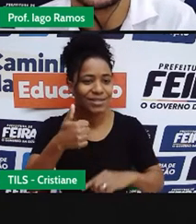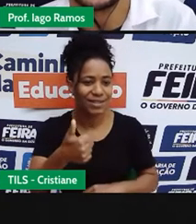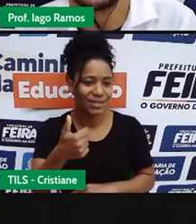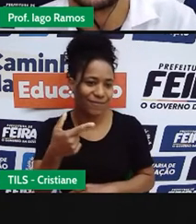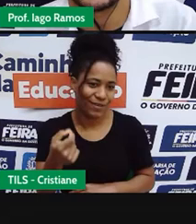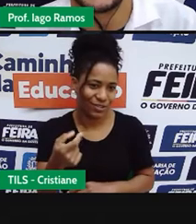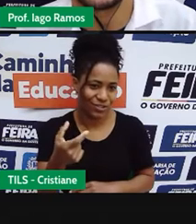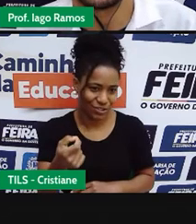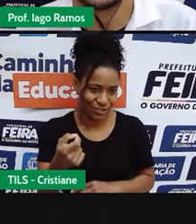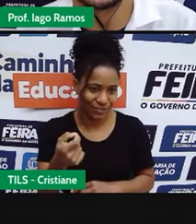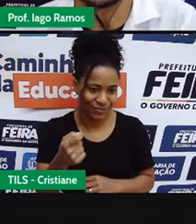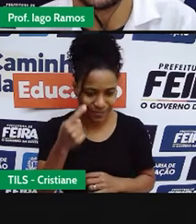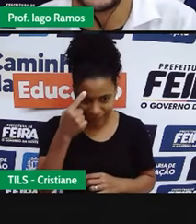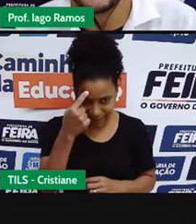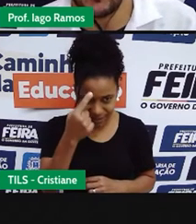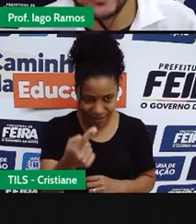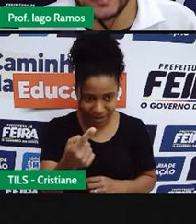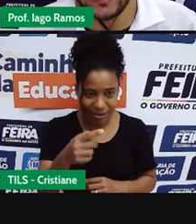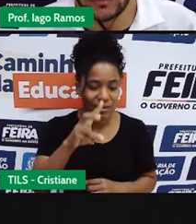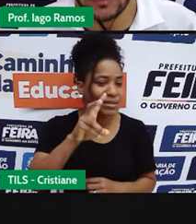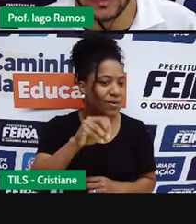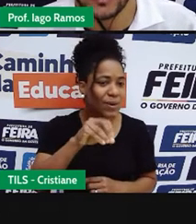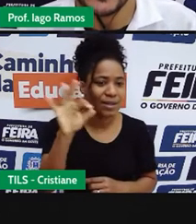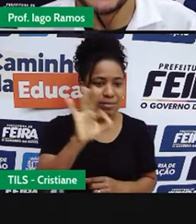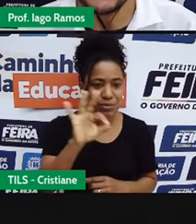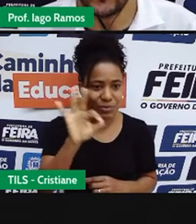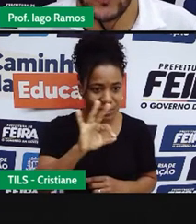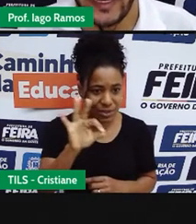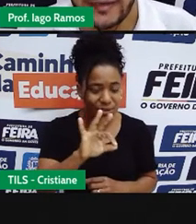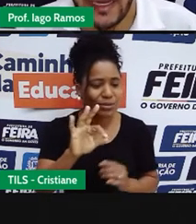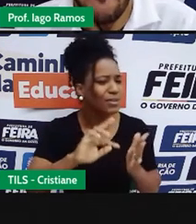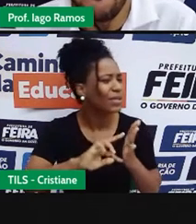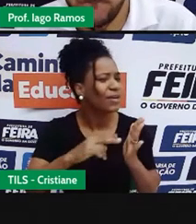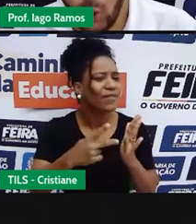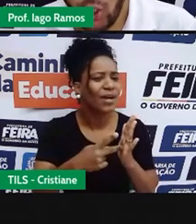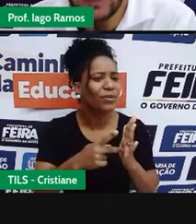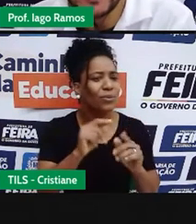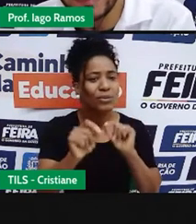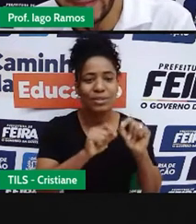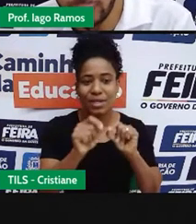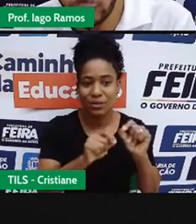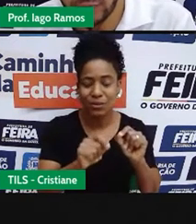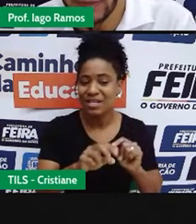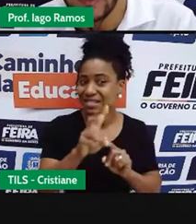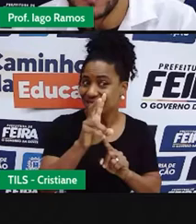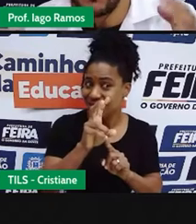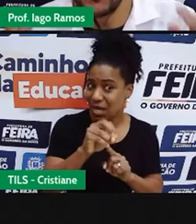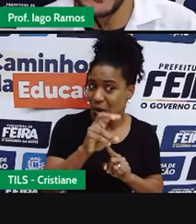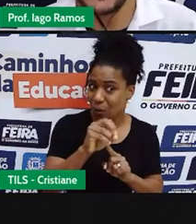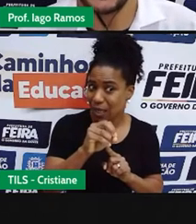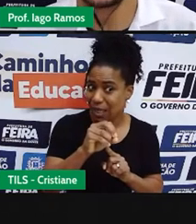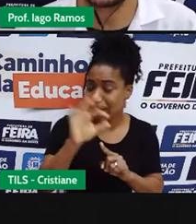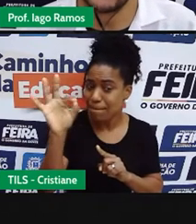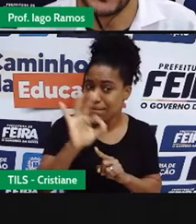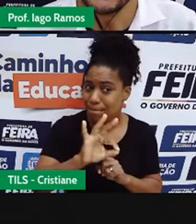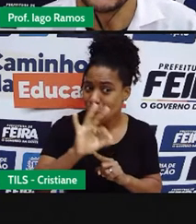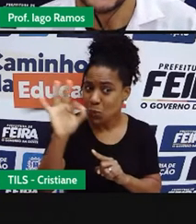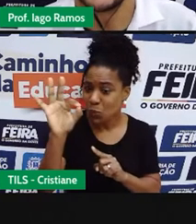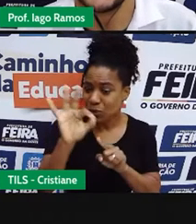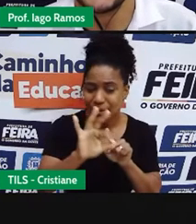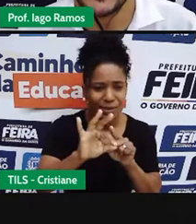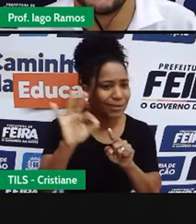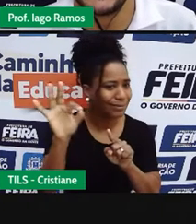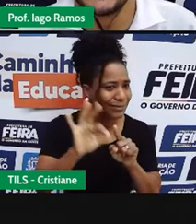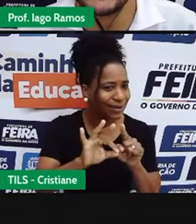qual é o significado de 50%. 50% por cento. Por essa leitura,